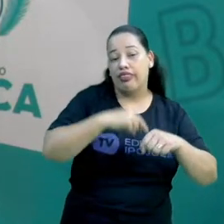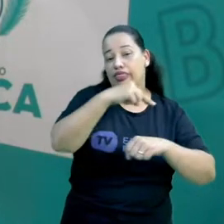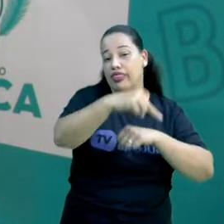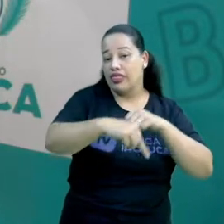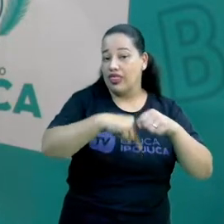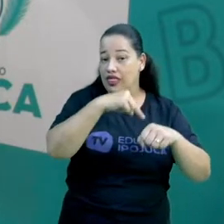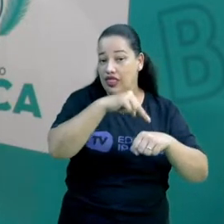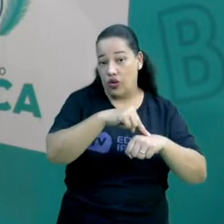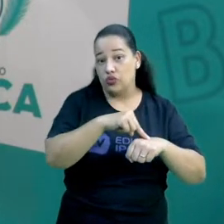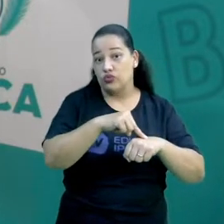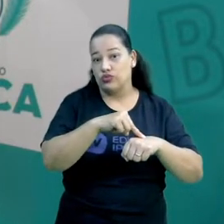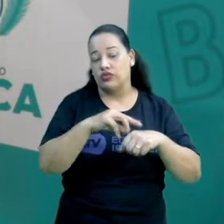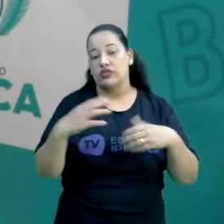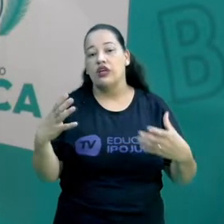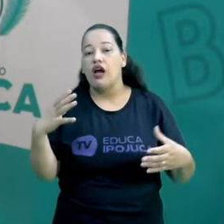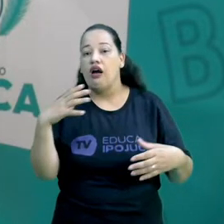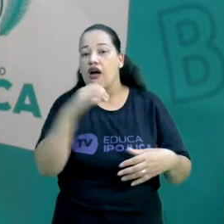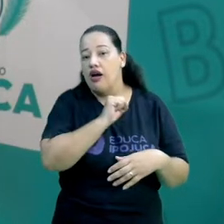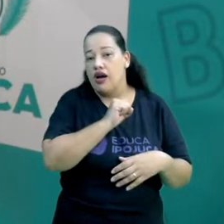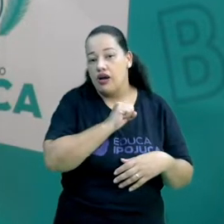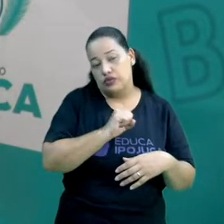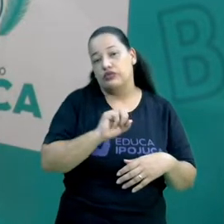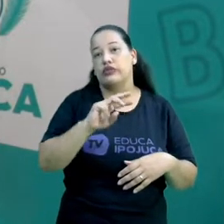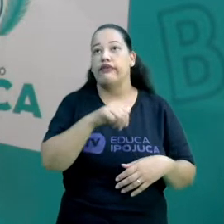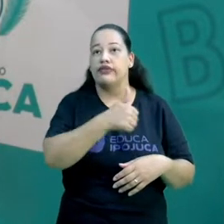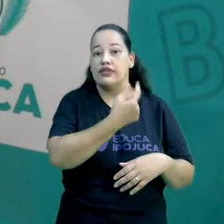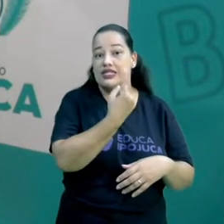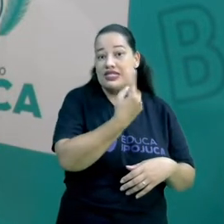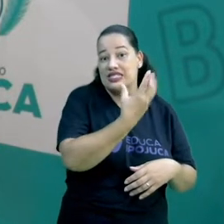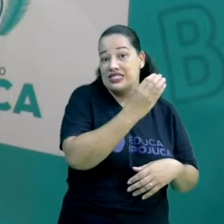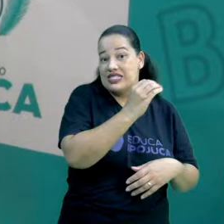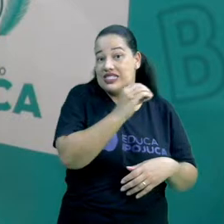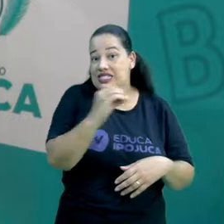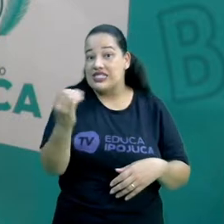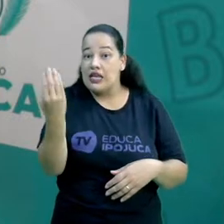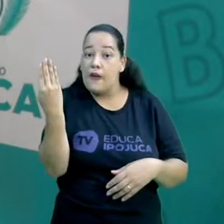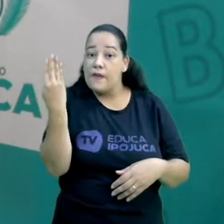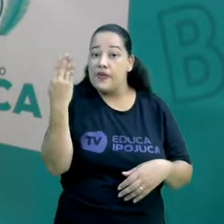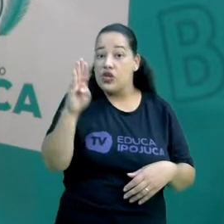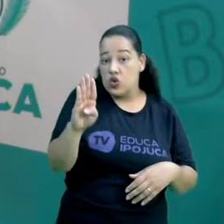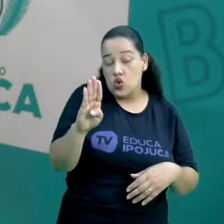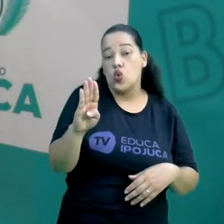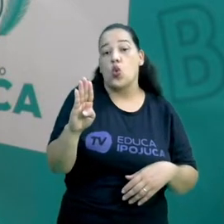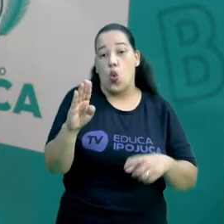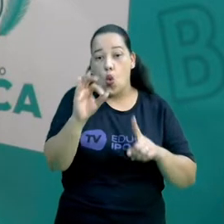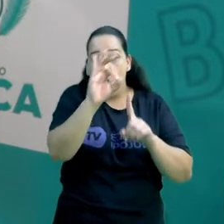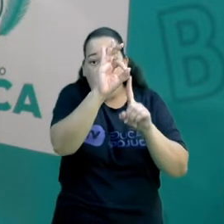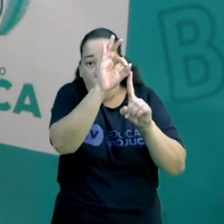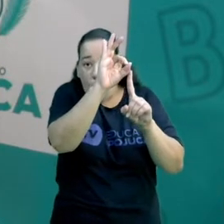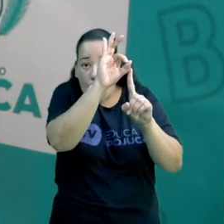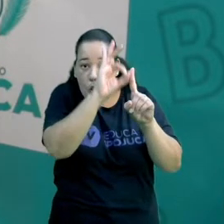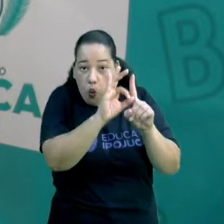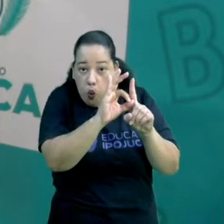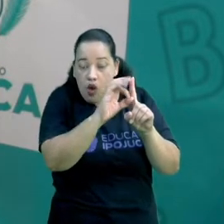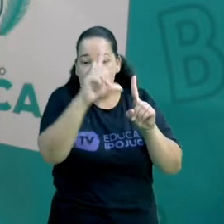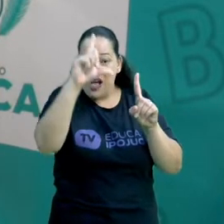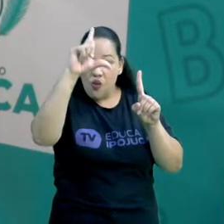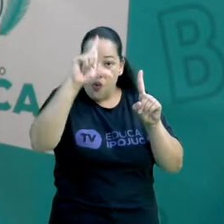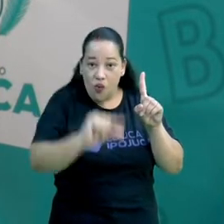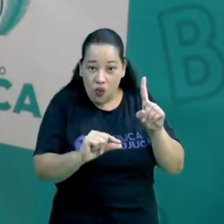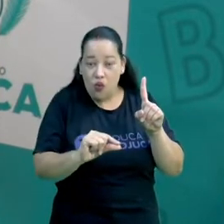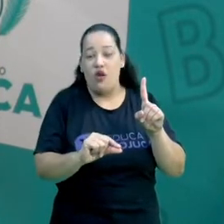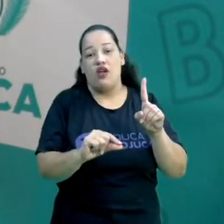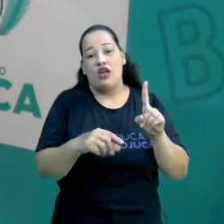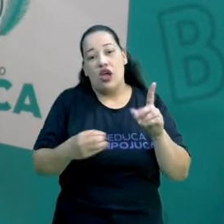temperatura cai de 100 bilhões para 1 bilhão de graus Celsius. E surgem, então, os primeiros elementos